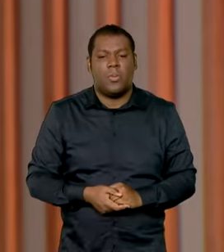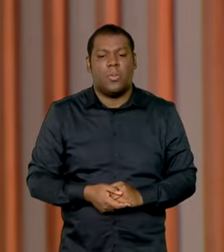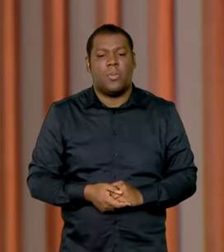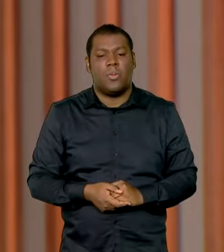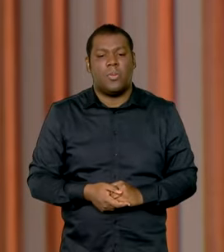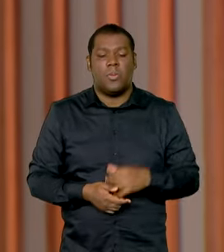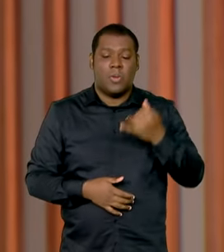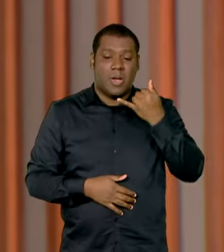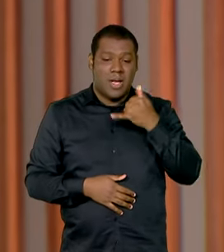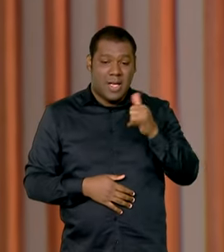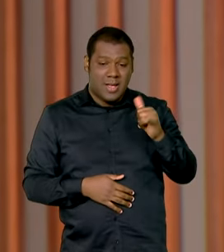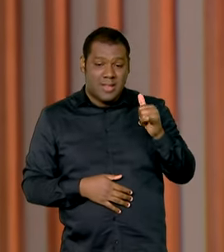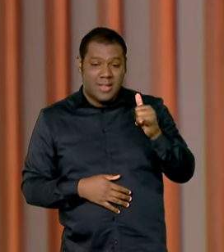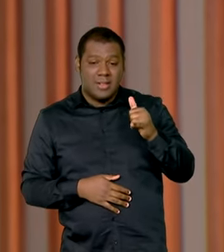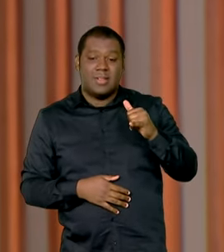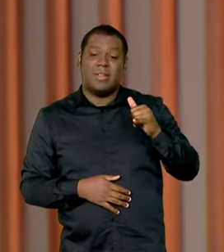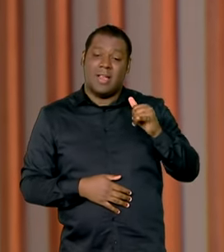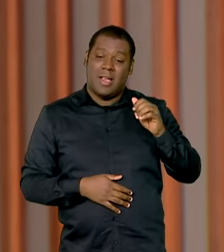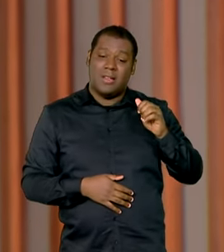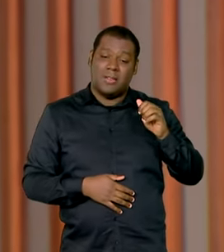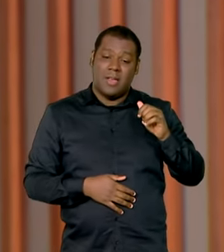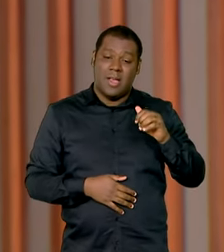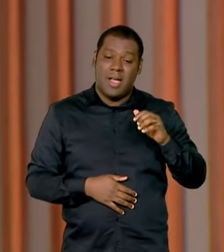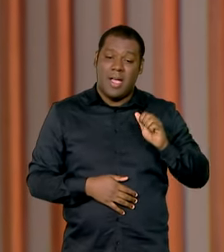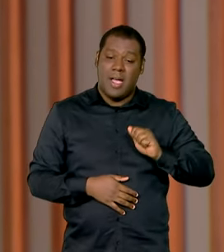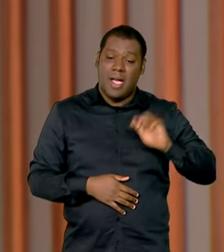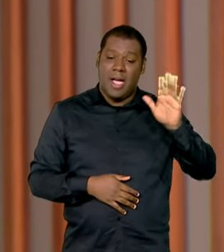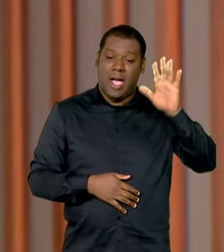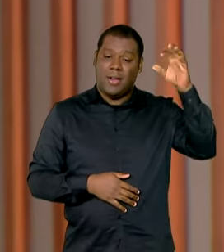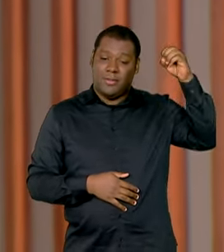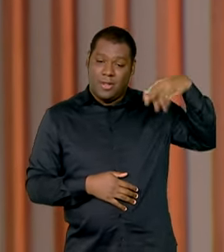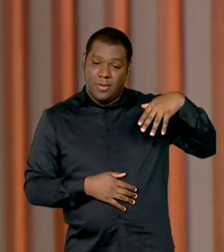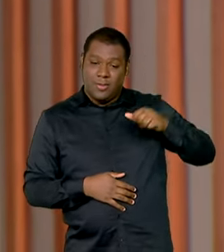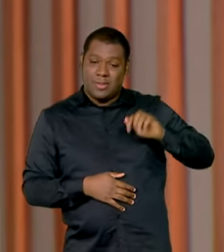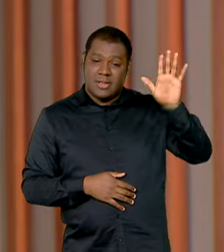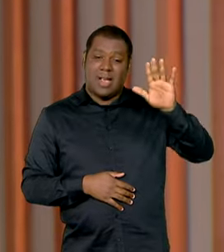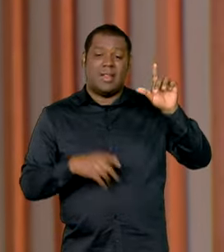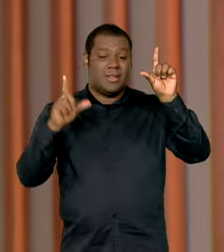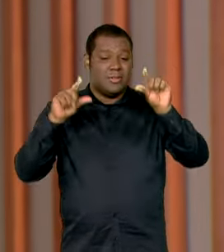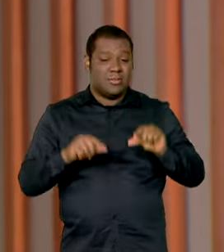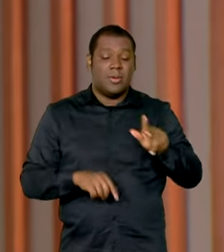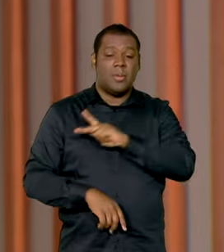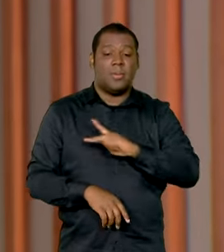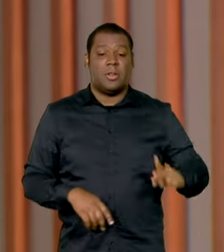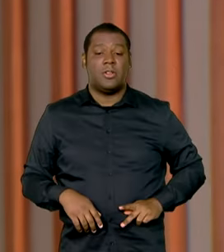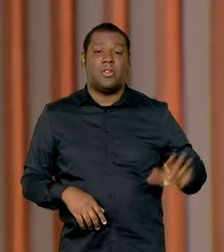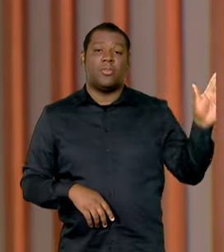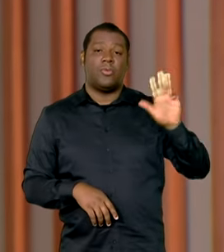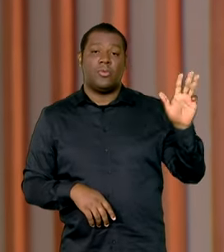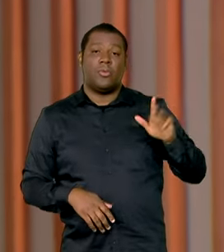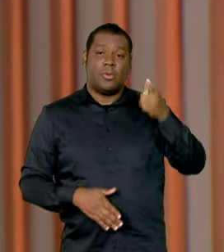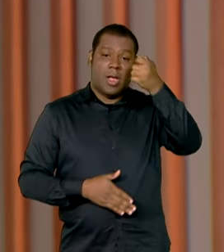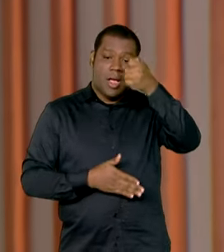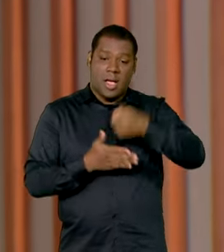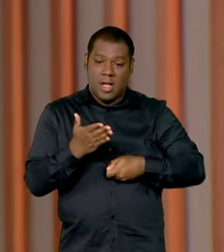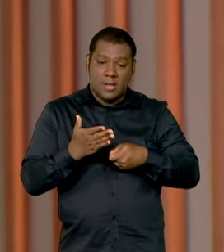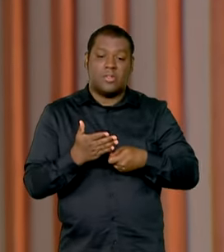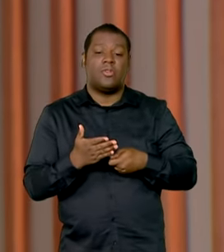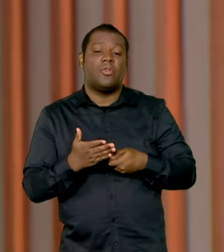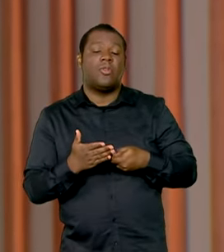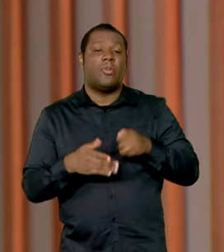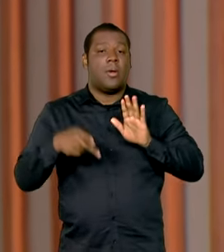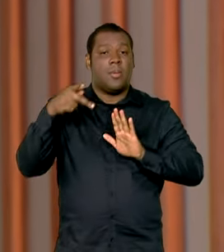Energia mais barata para o cidadão e para o setor produtivo. O presidente Lula assinou uma medida provisória para